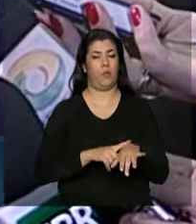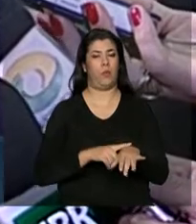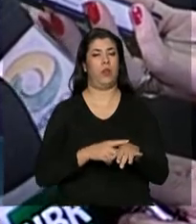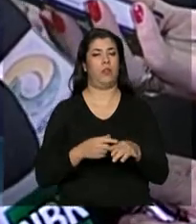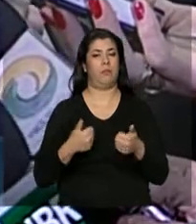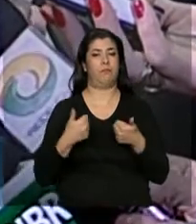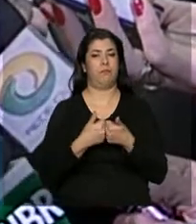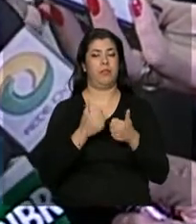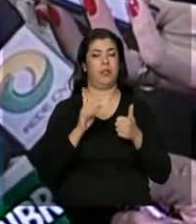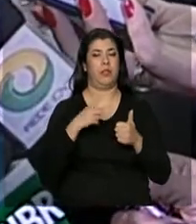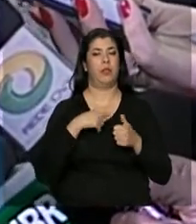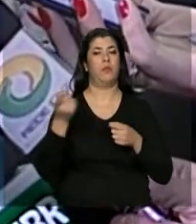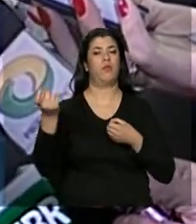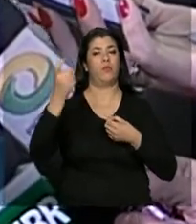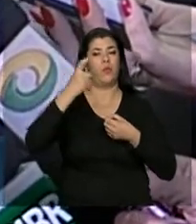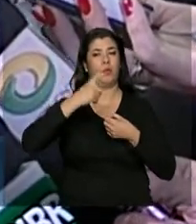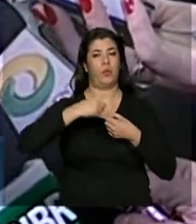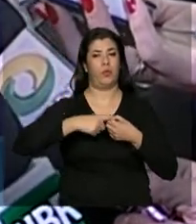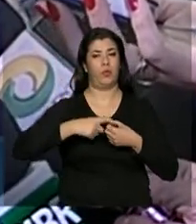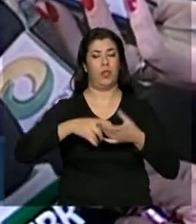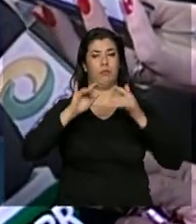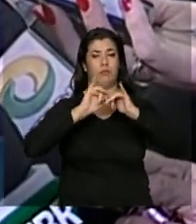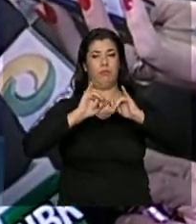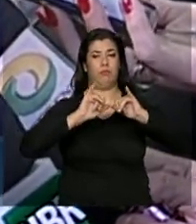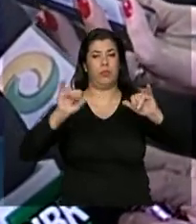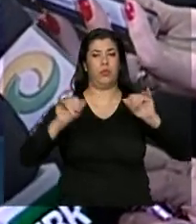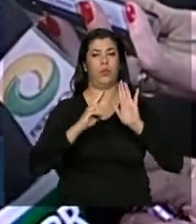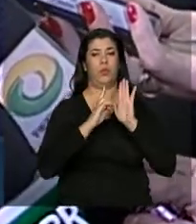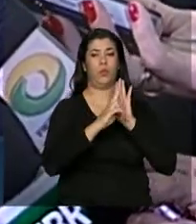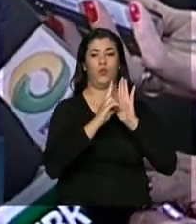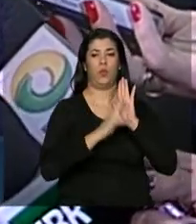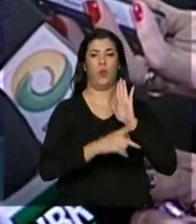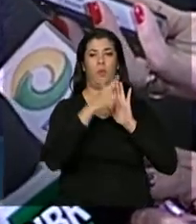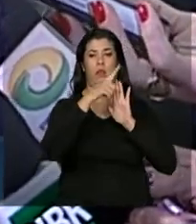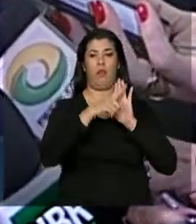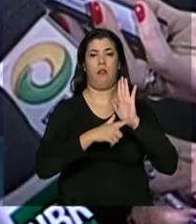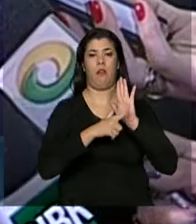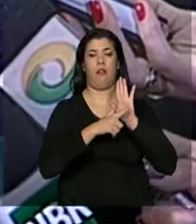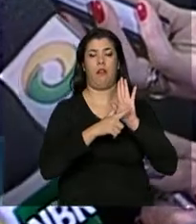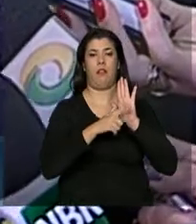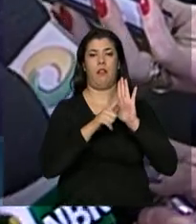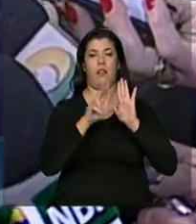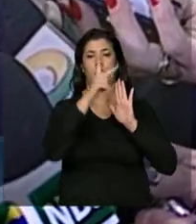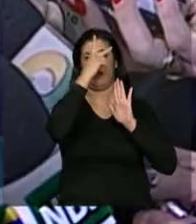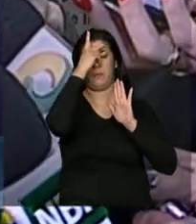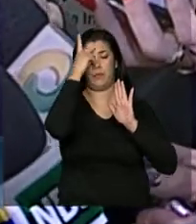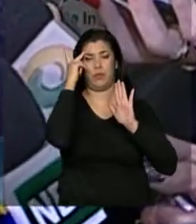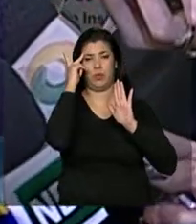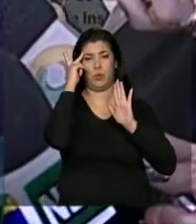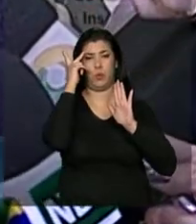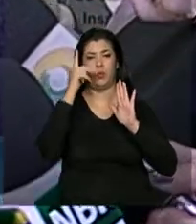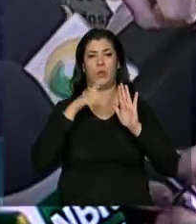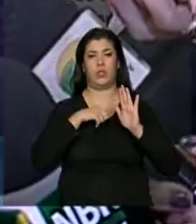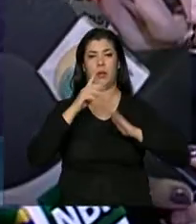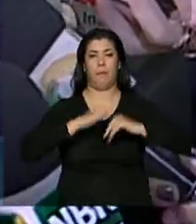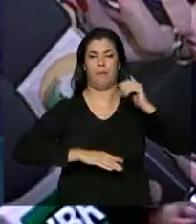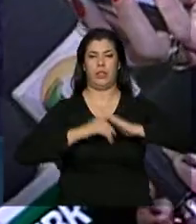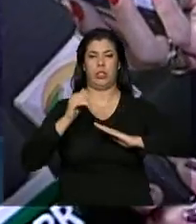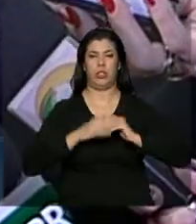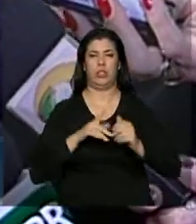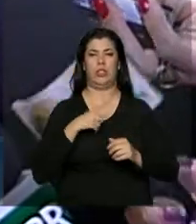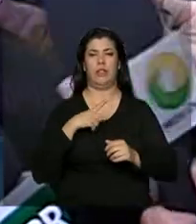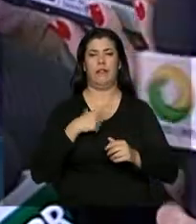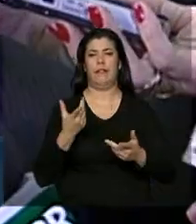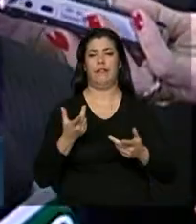restabelecer a publicação da lista negra que está dentro do que hoje a legislação brasileira prescreve, que é a transparência